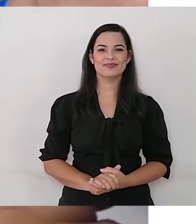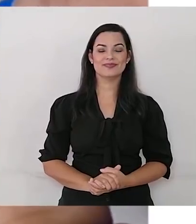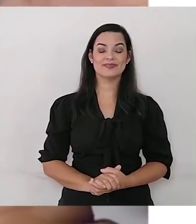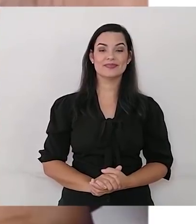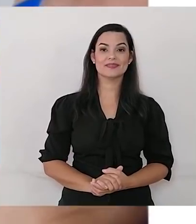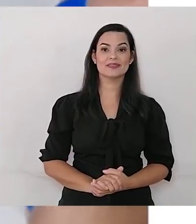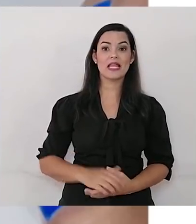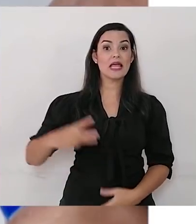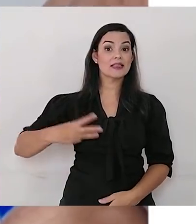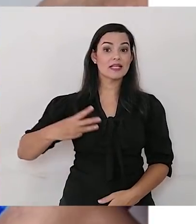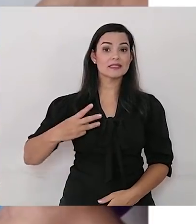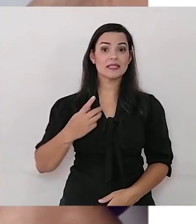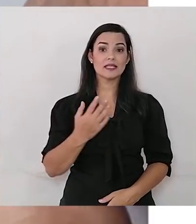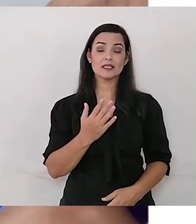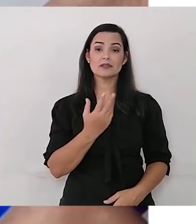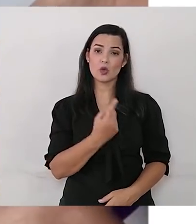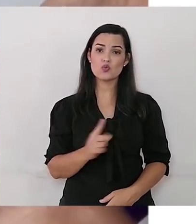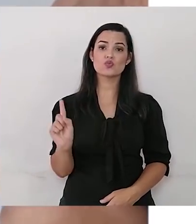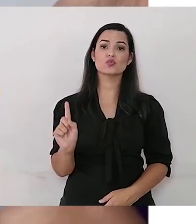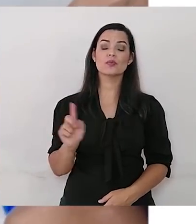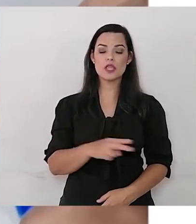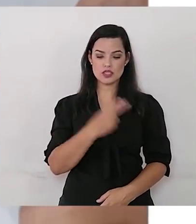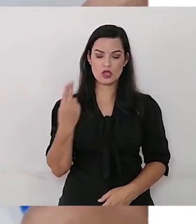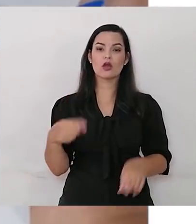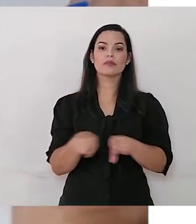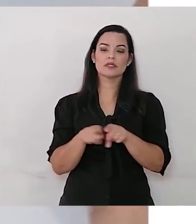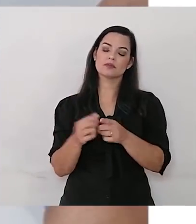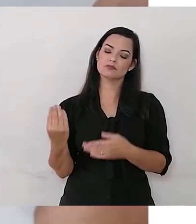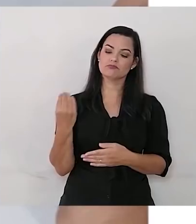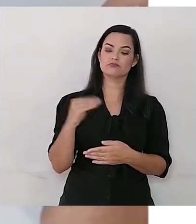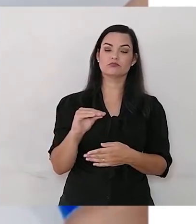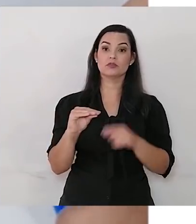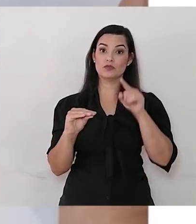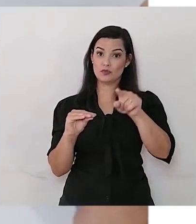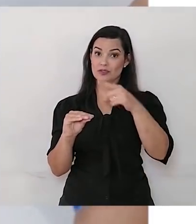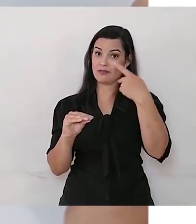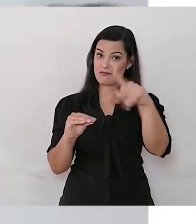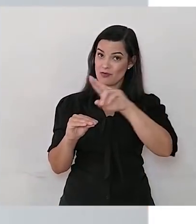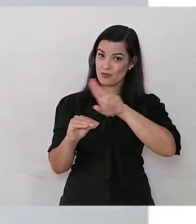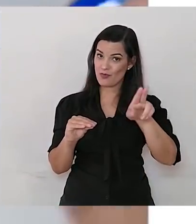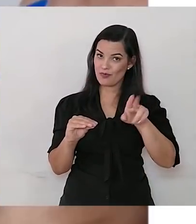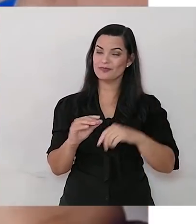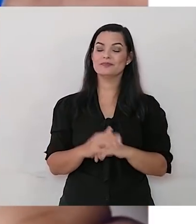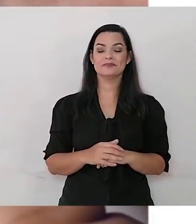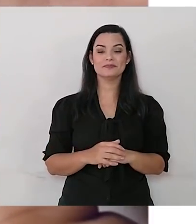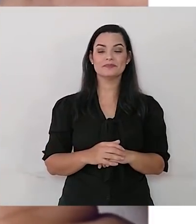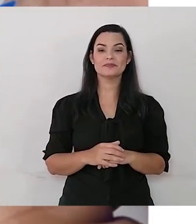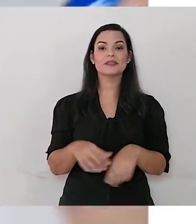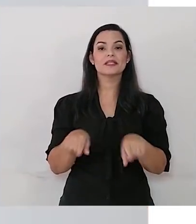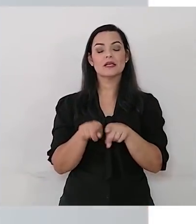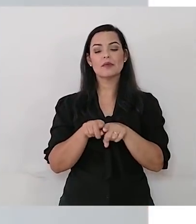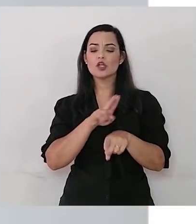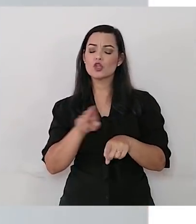E a minha última obra, também vou assinar com o meu nome. Você assina com o seu nome. E